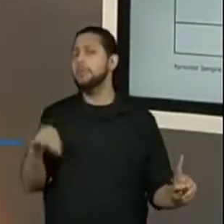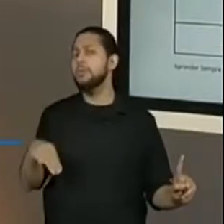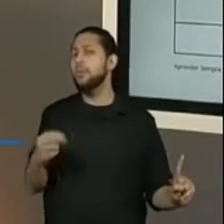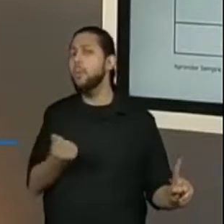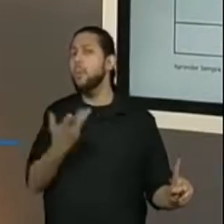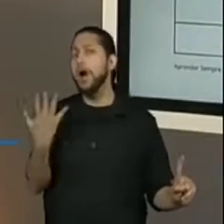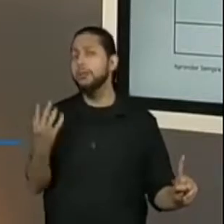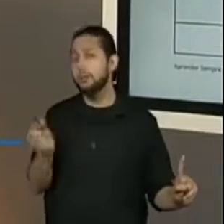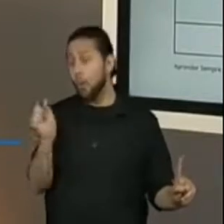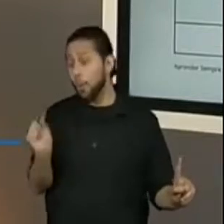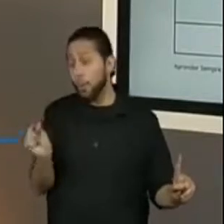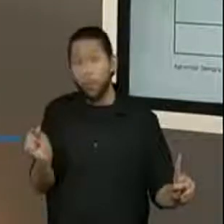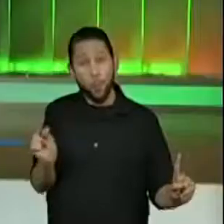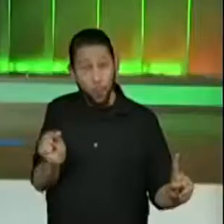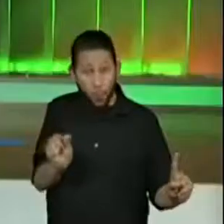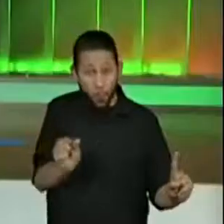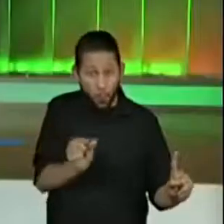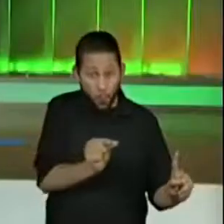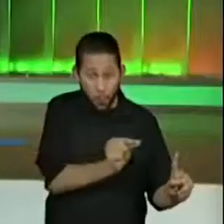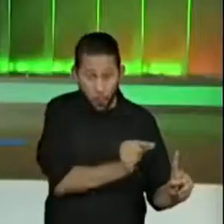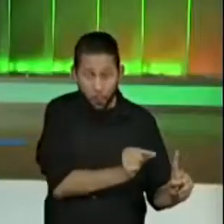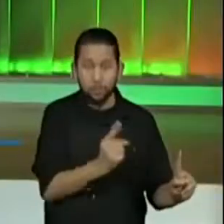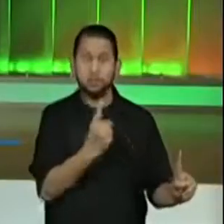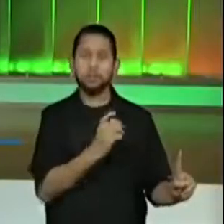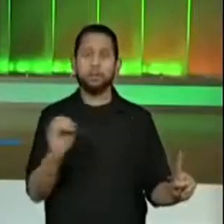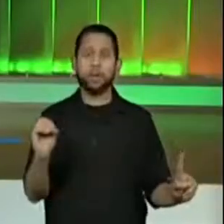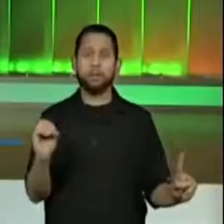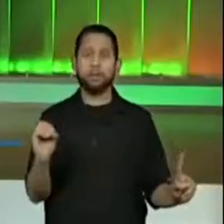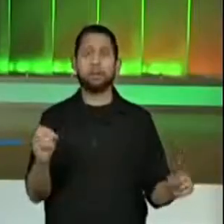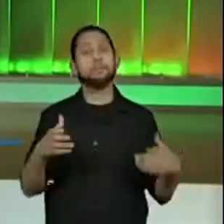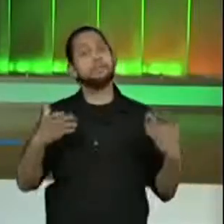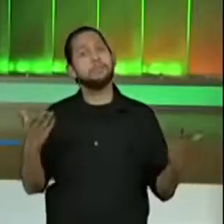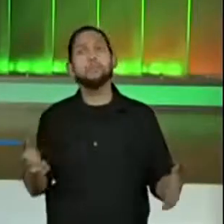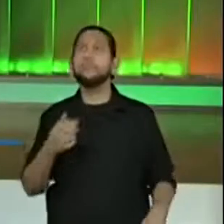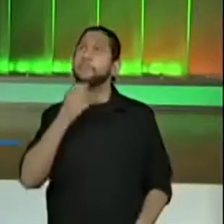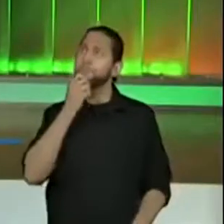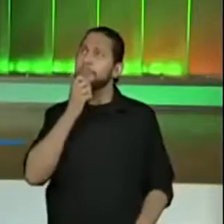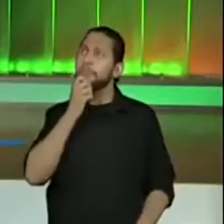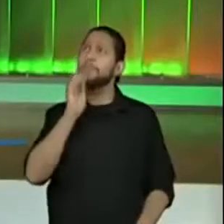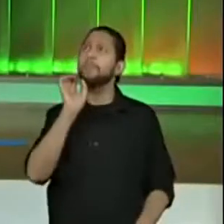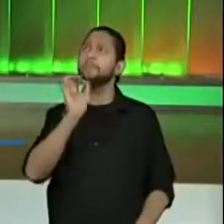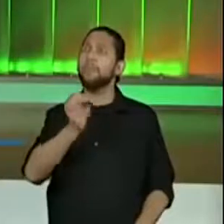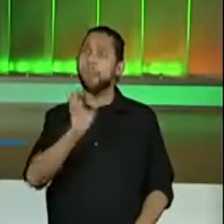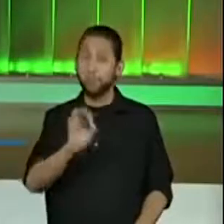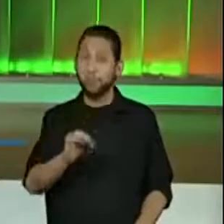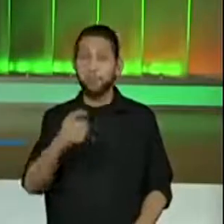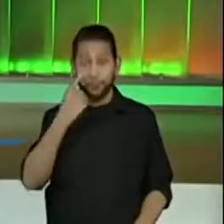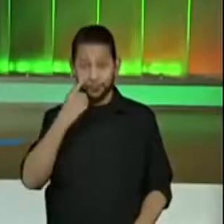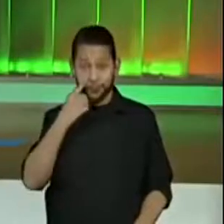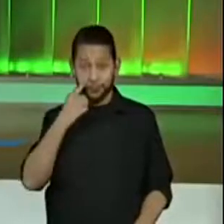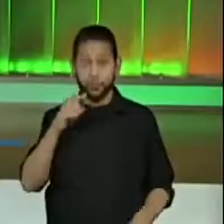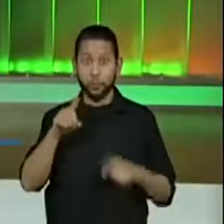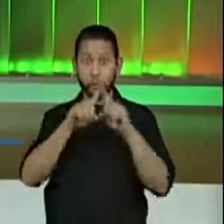Ah, entendi. A obra tem 100 centímetros, certo? Vamos ver isso.